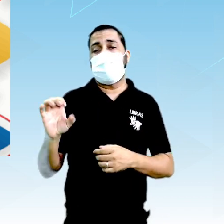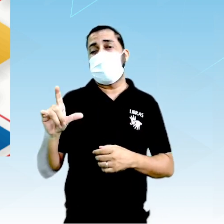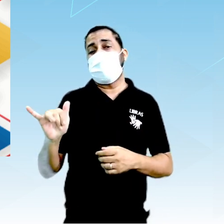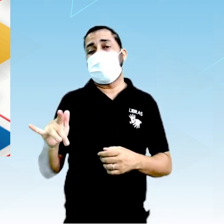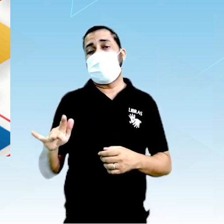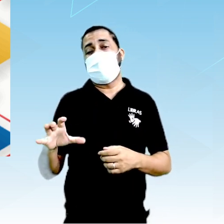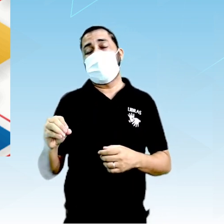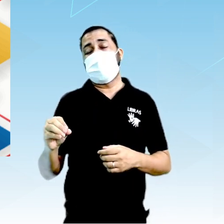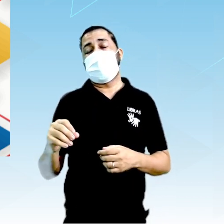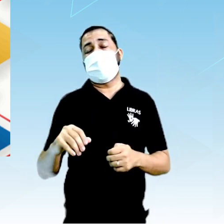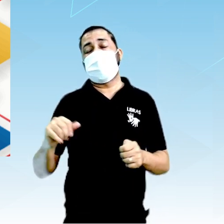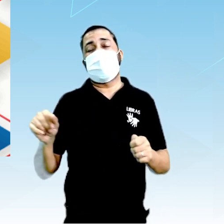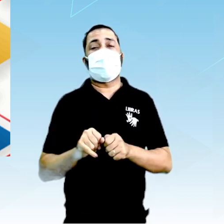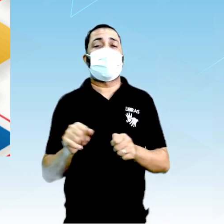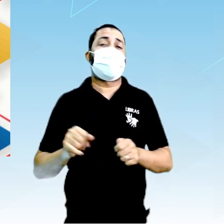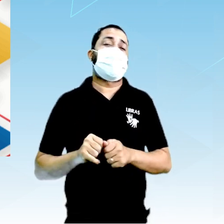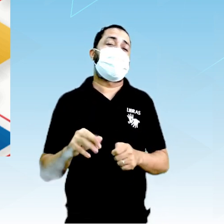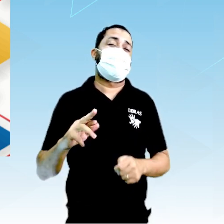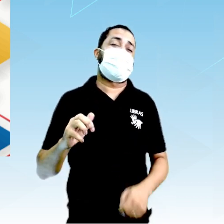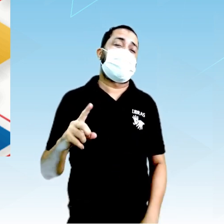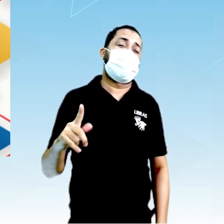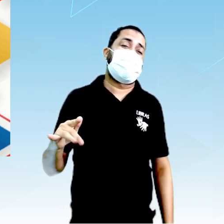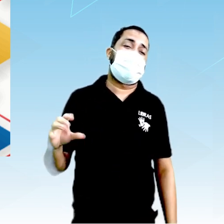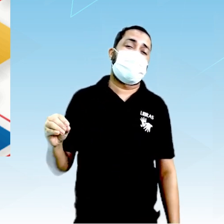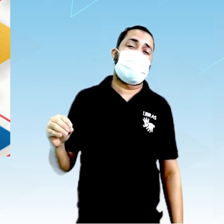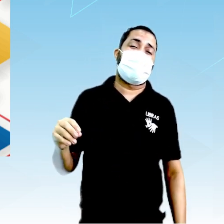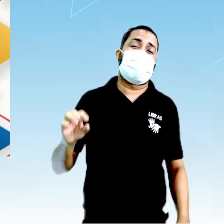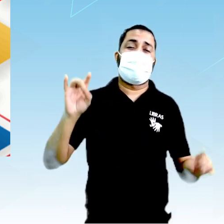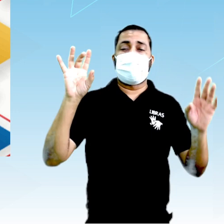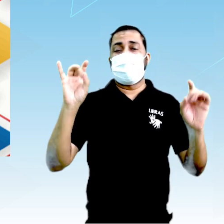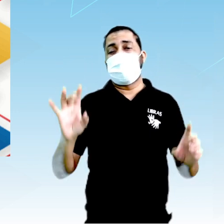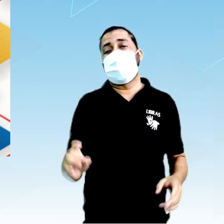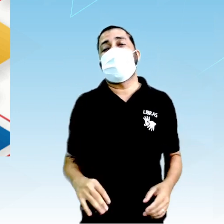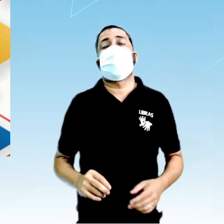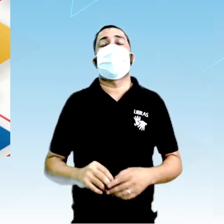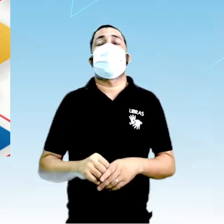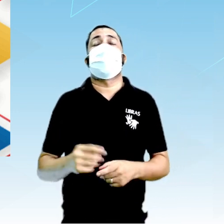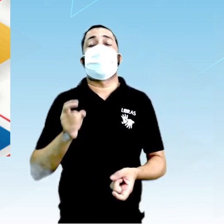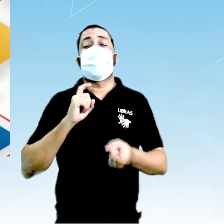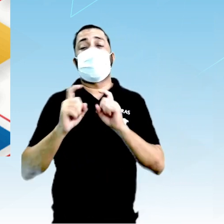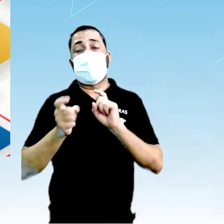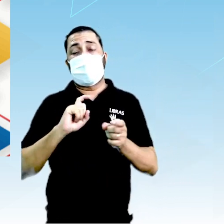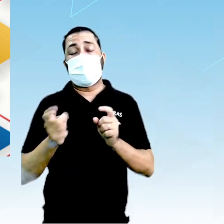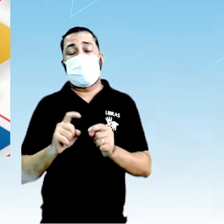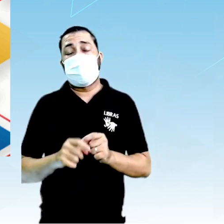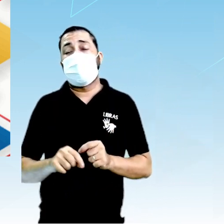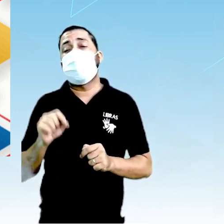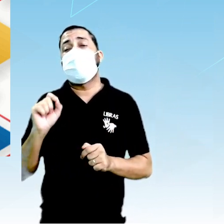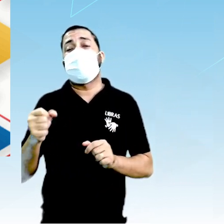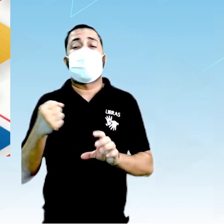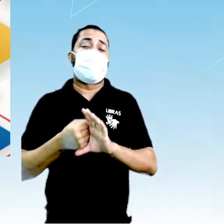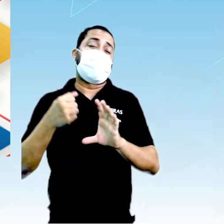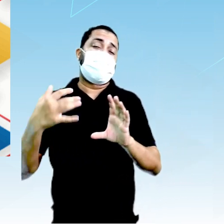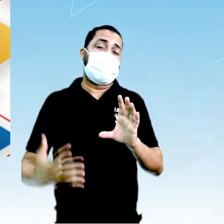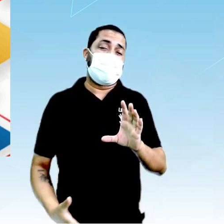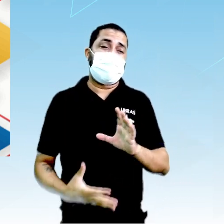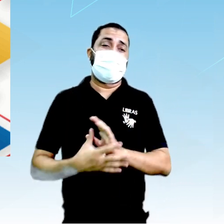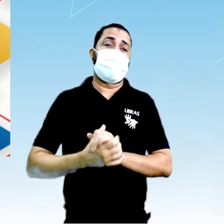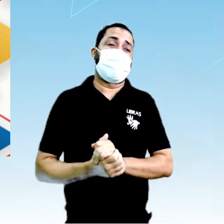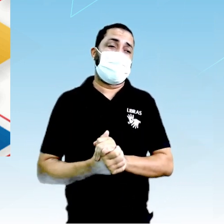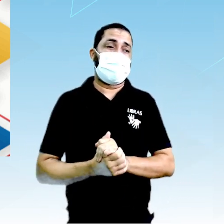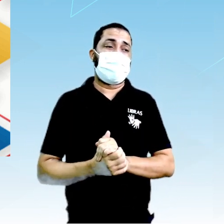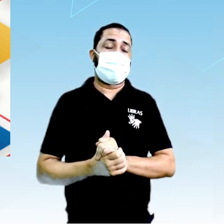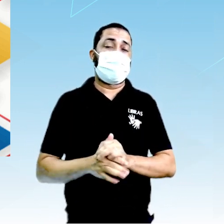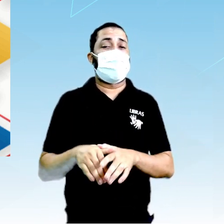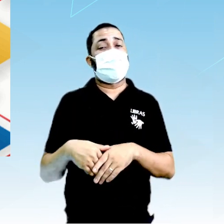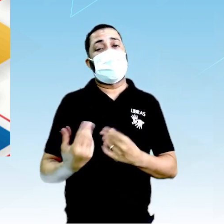químico emitia radiações específicas. A grande discussão aí era o que caracterizava essas radiações.